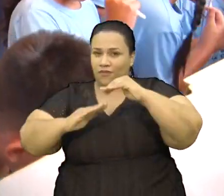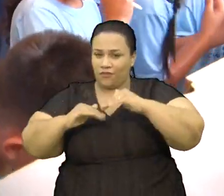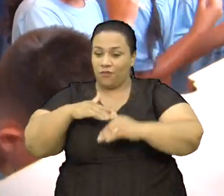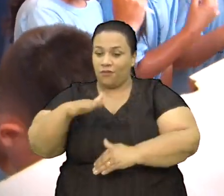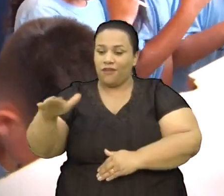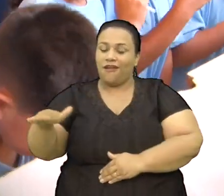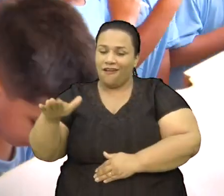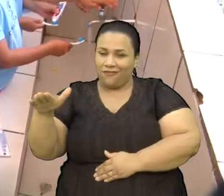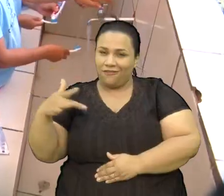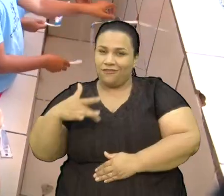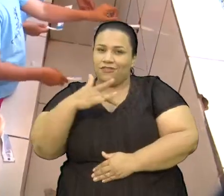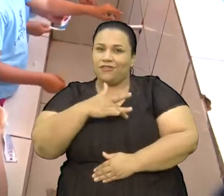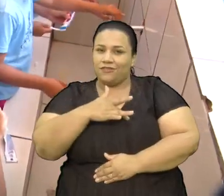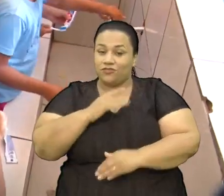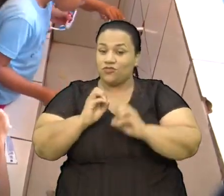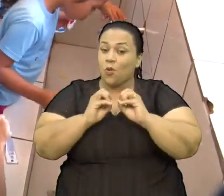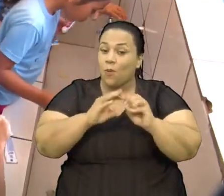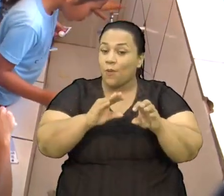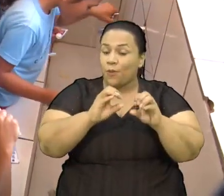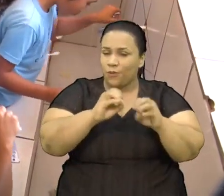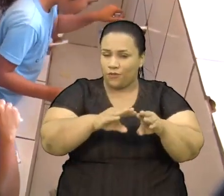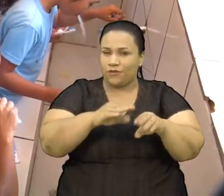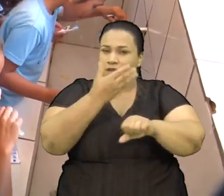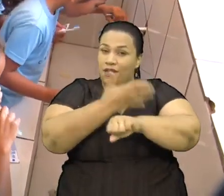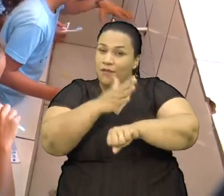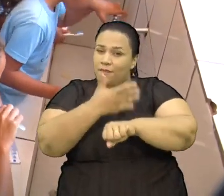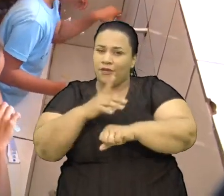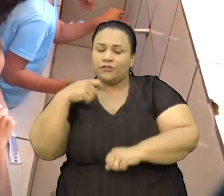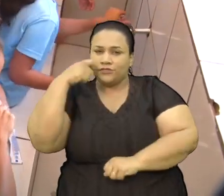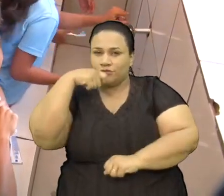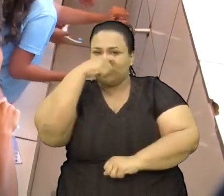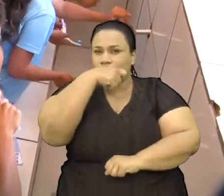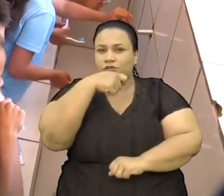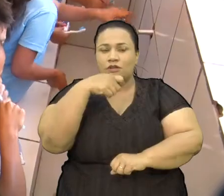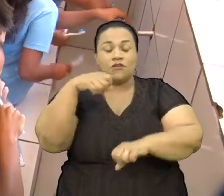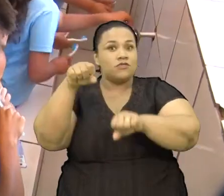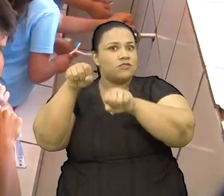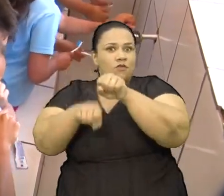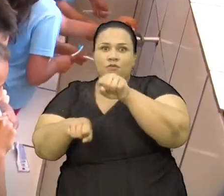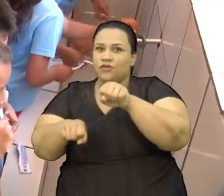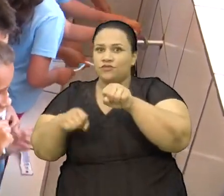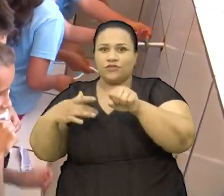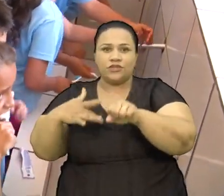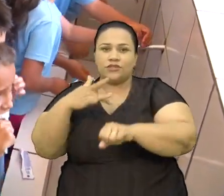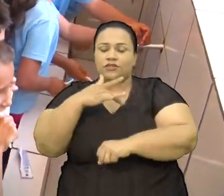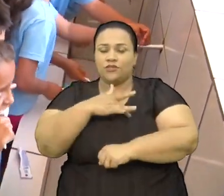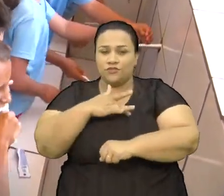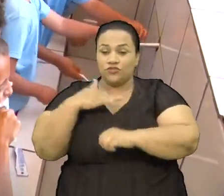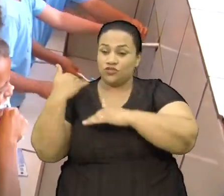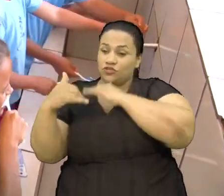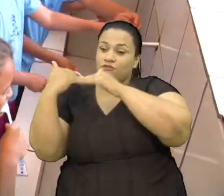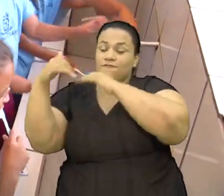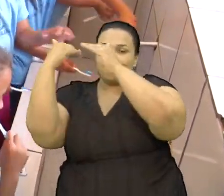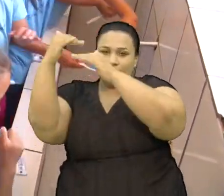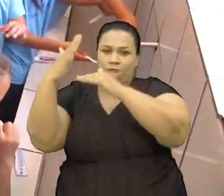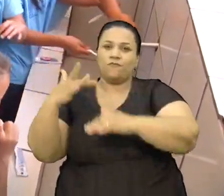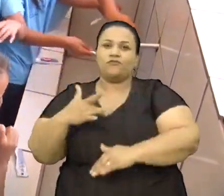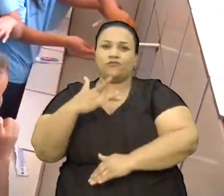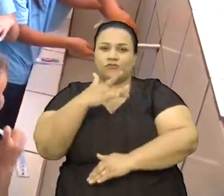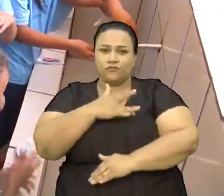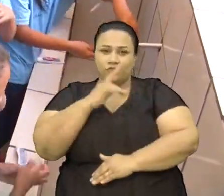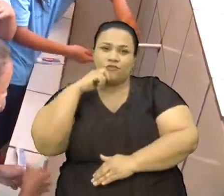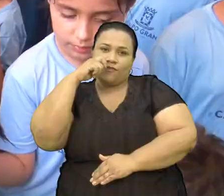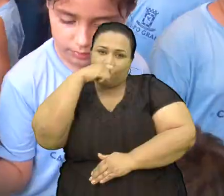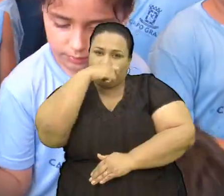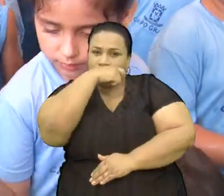bucal Orientam que a prática Da higienização Diminui os riscos De desenvolvimento De problemas bucais e dentários